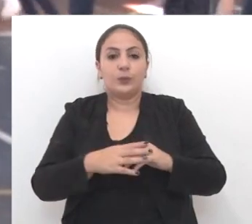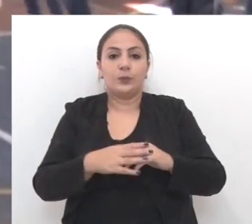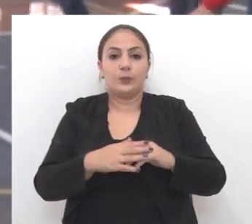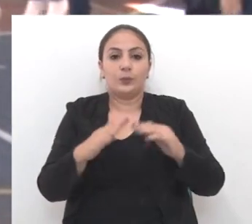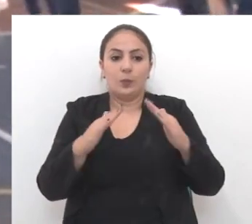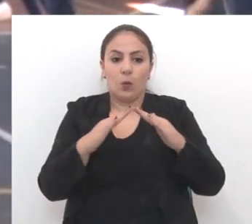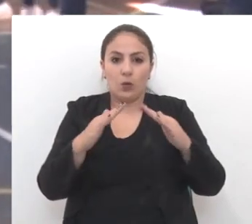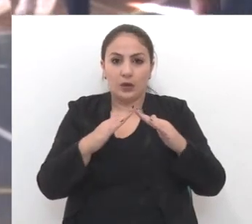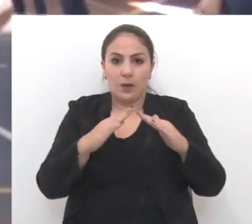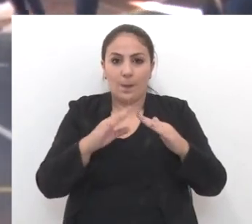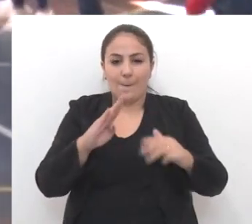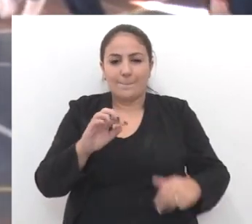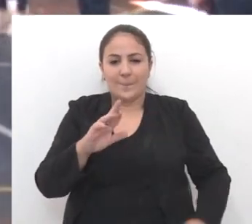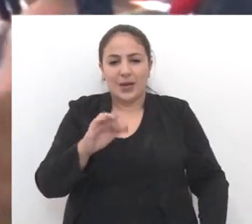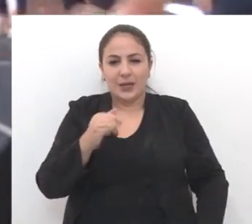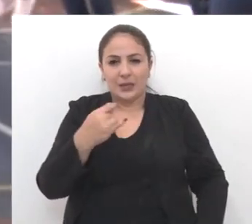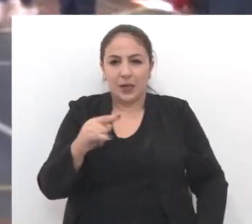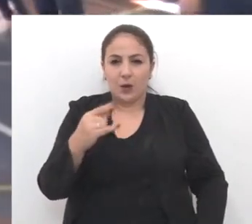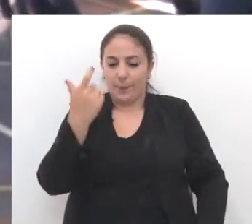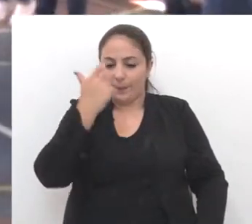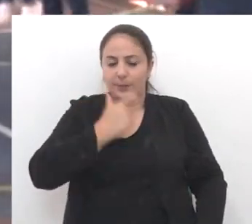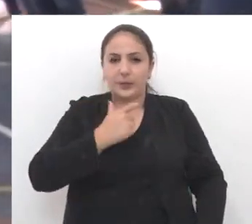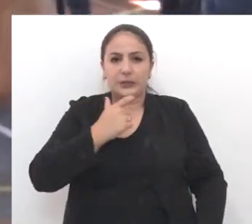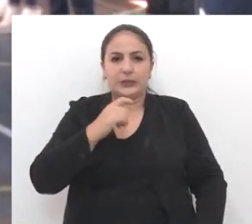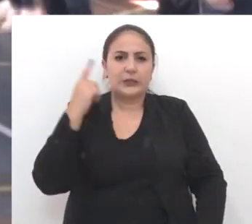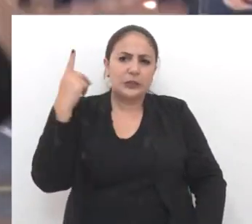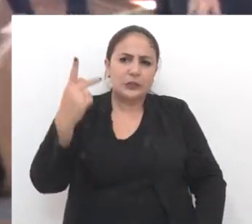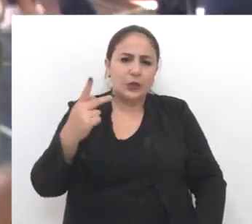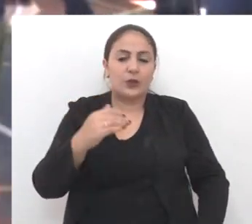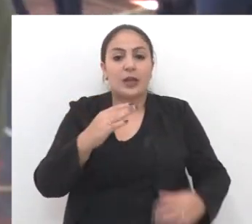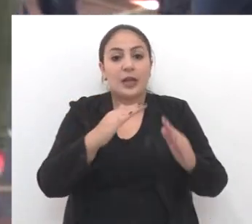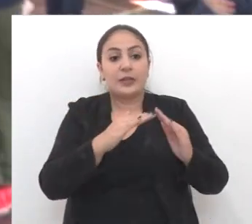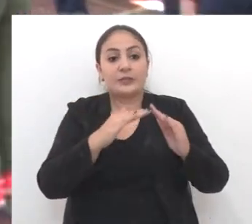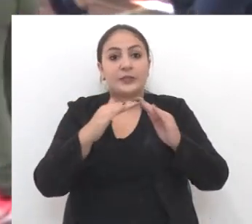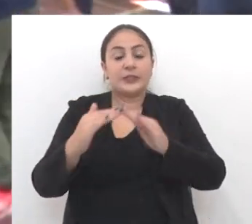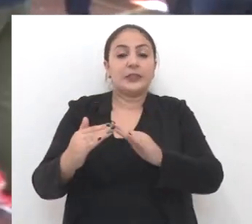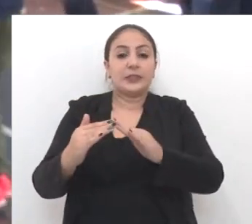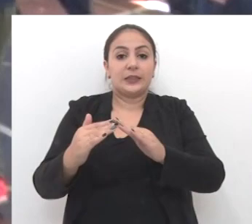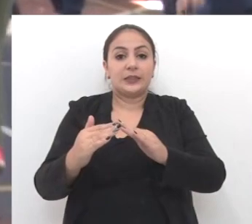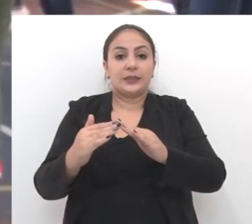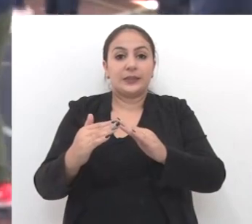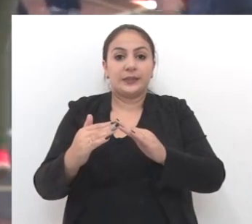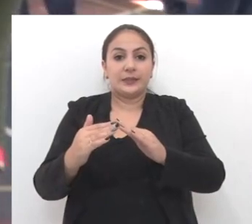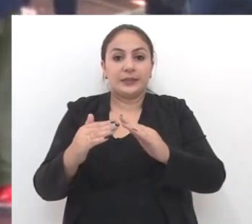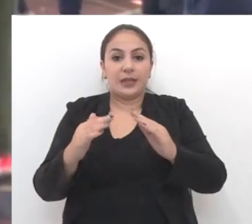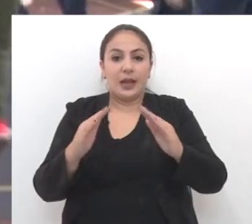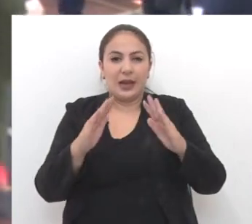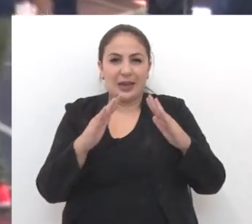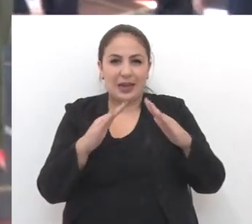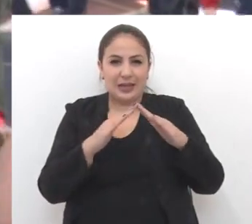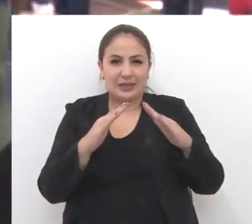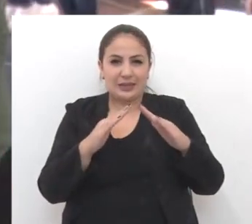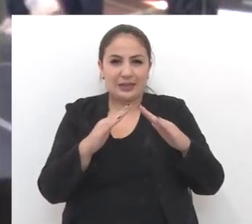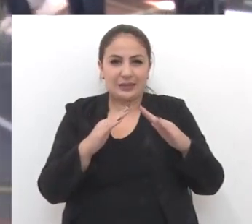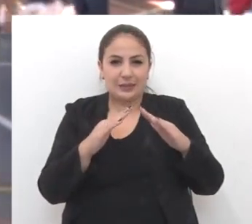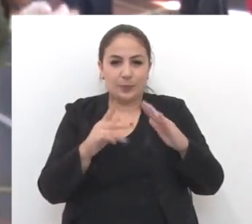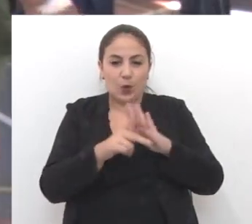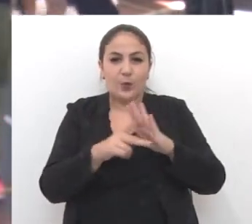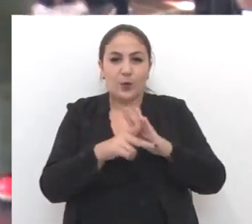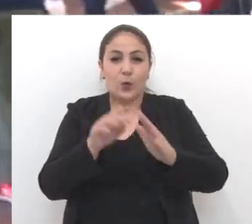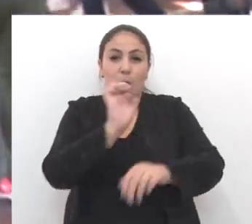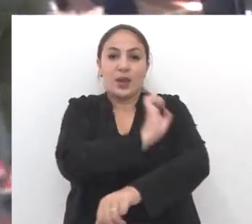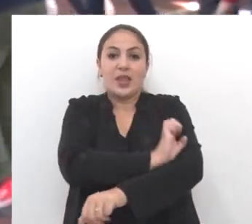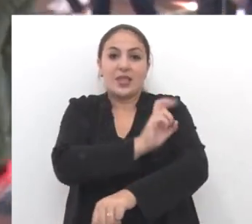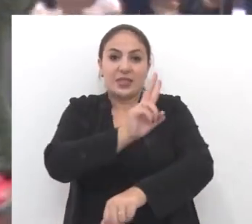morava o Barão, que é uma figura histórica. Ela é vizinha da residência que era do Nicolau de Araújo